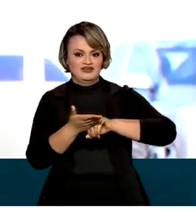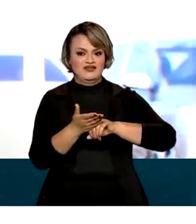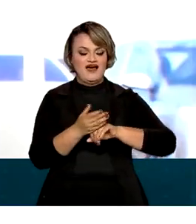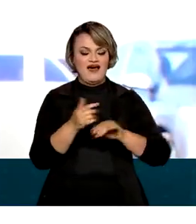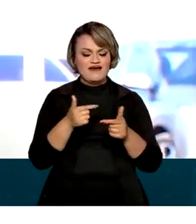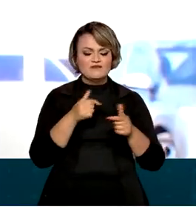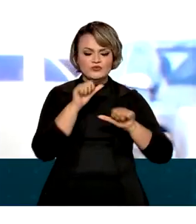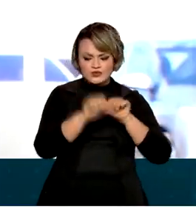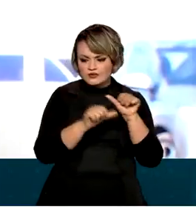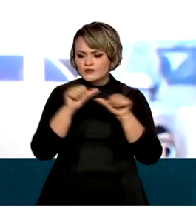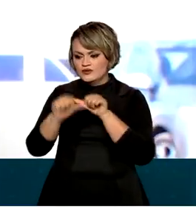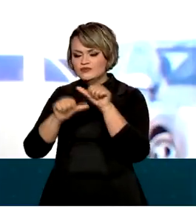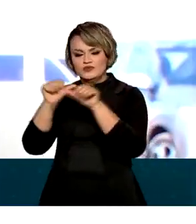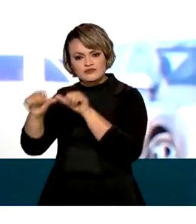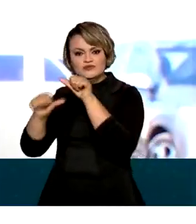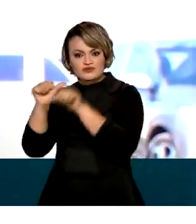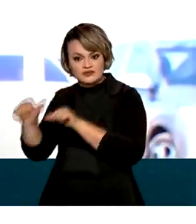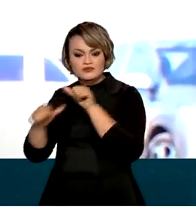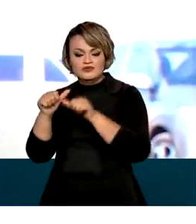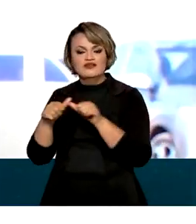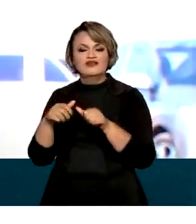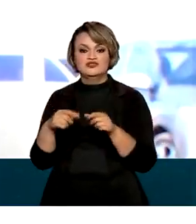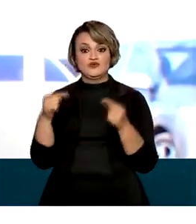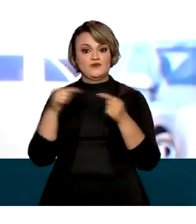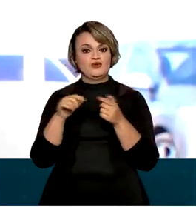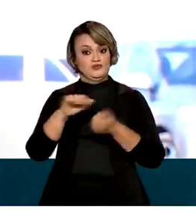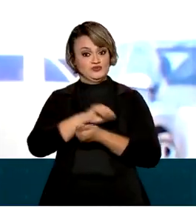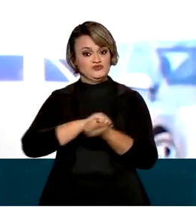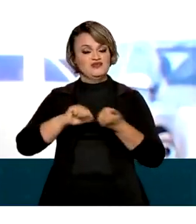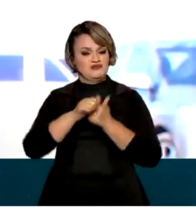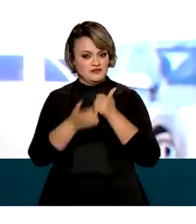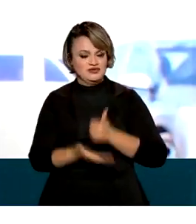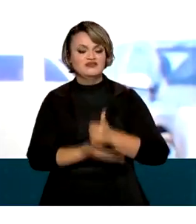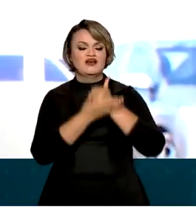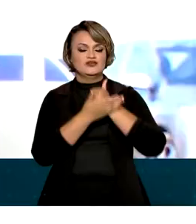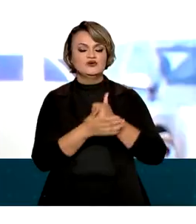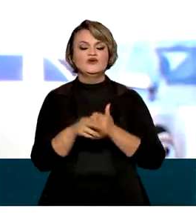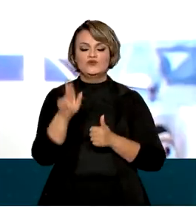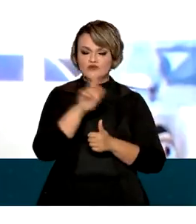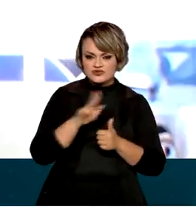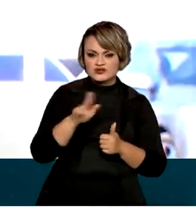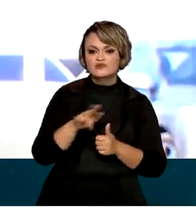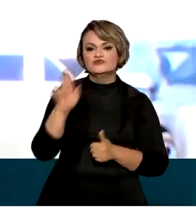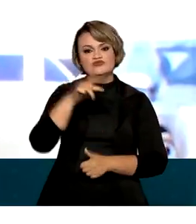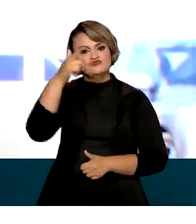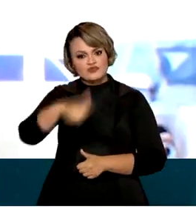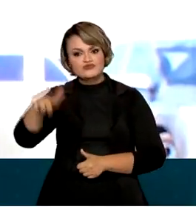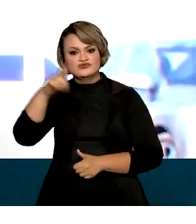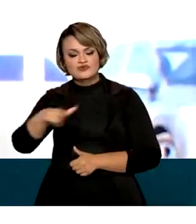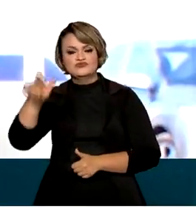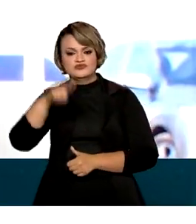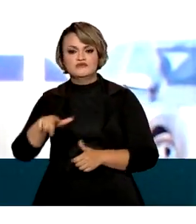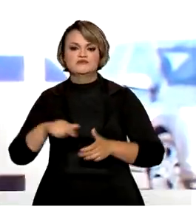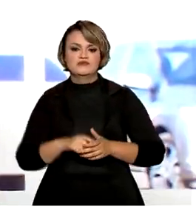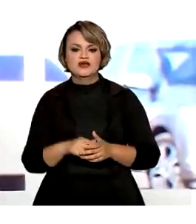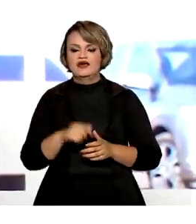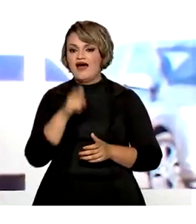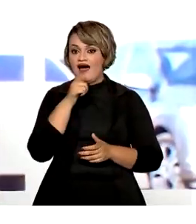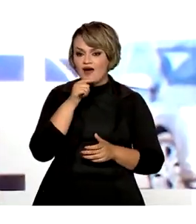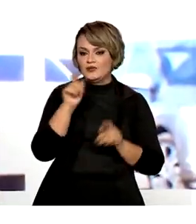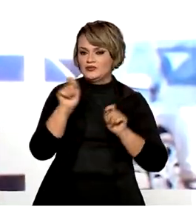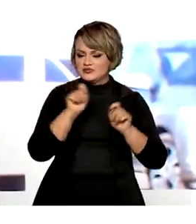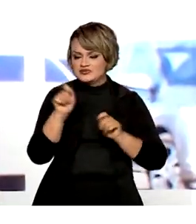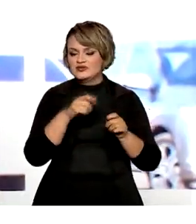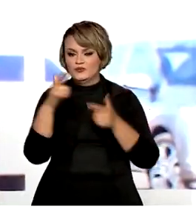ações nós procuremos ser cada vez mais sustentáveis no uso e reuso de bens tirados da natureza, como a água